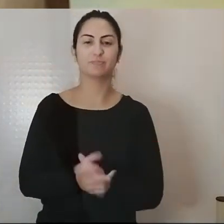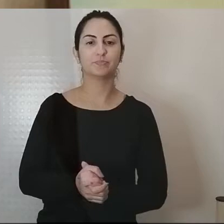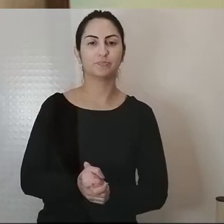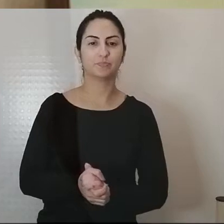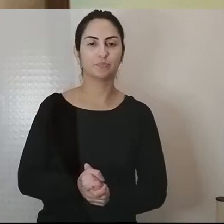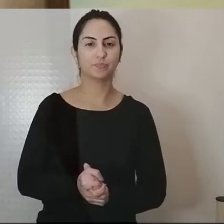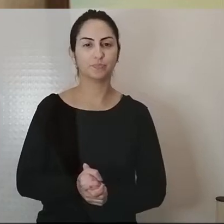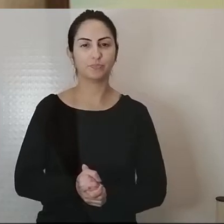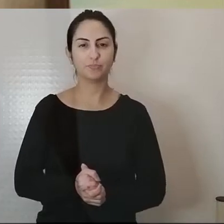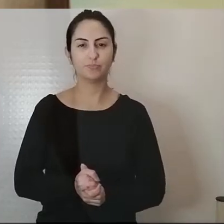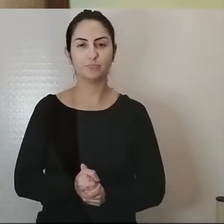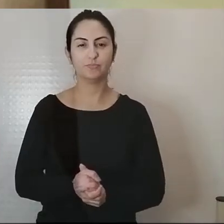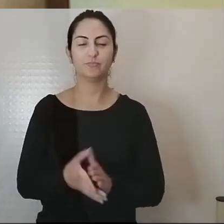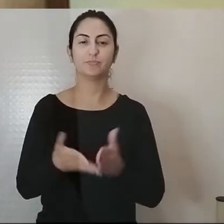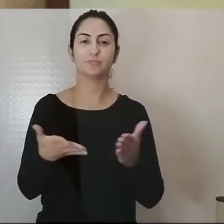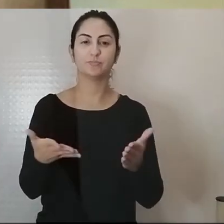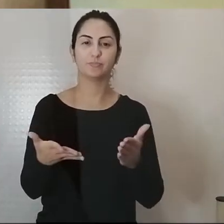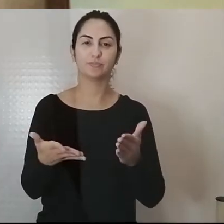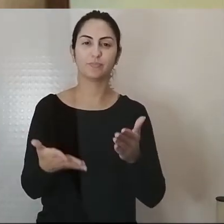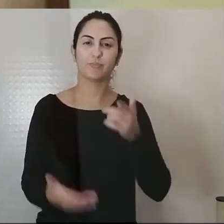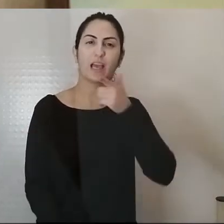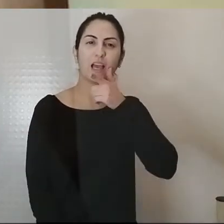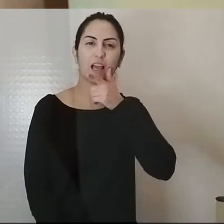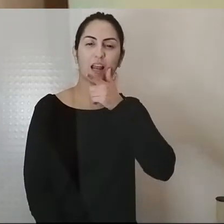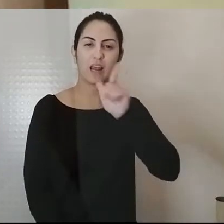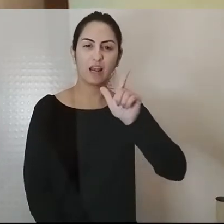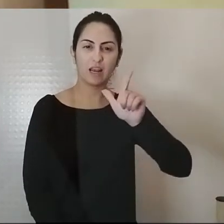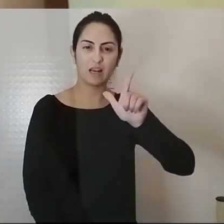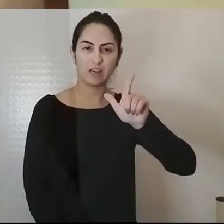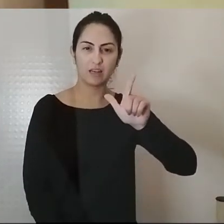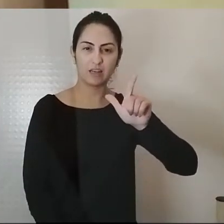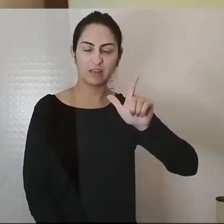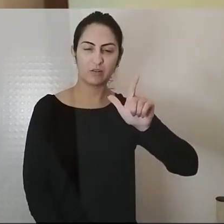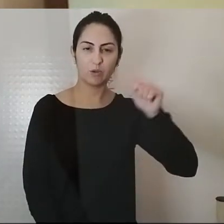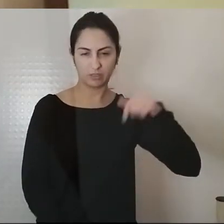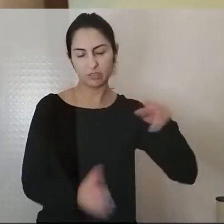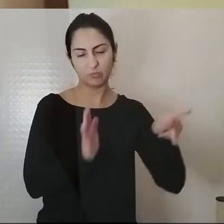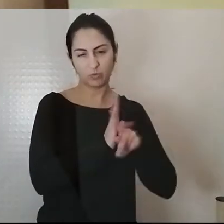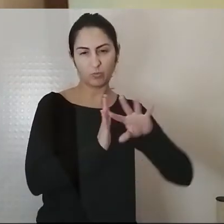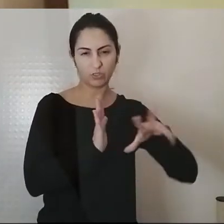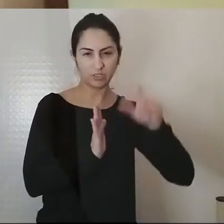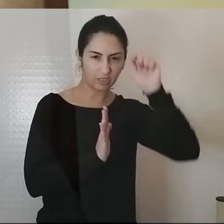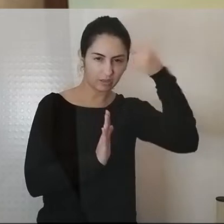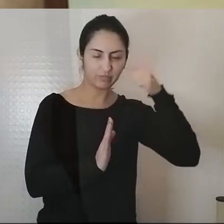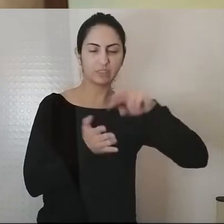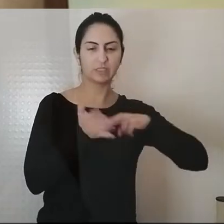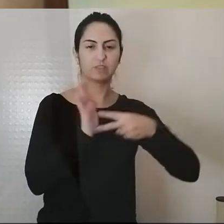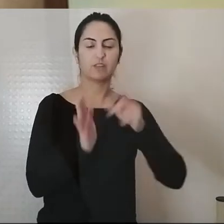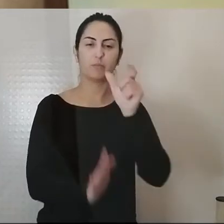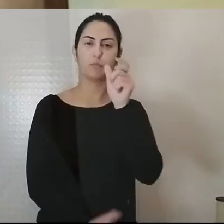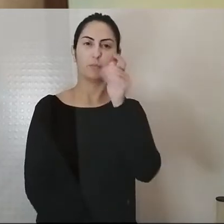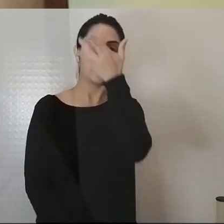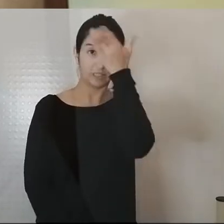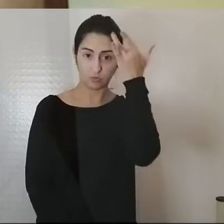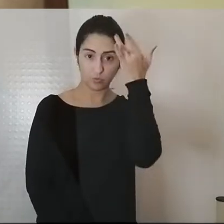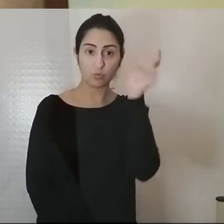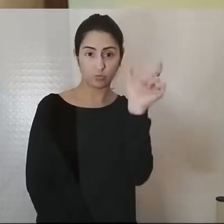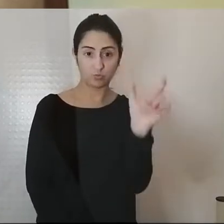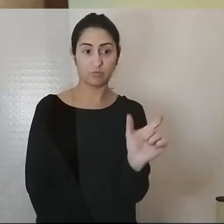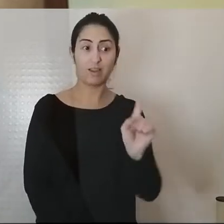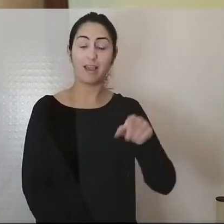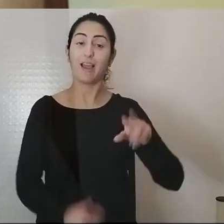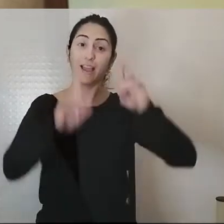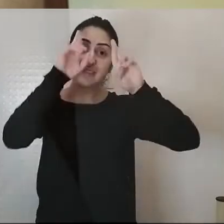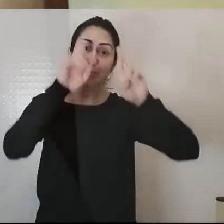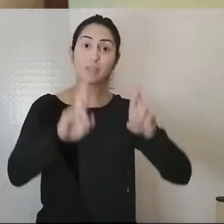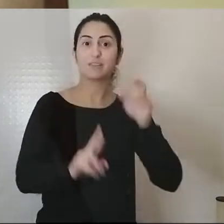que em língua mu-ani e maconda significa pessoa, é saber respeitar